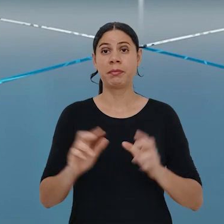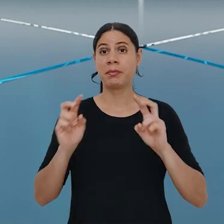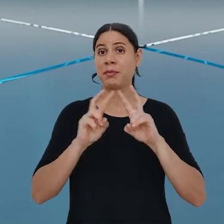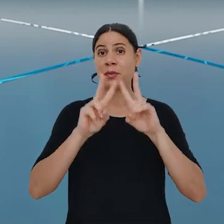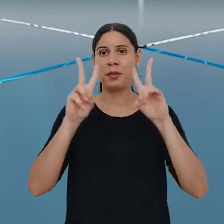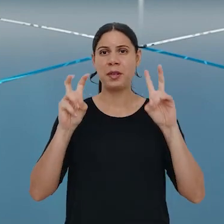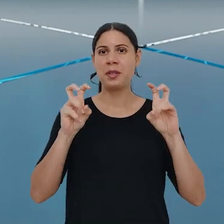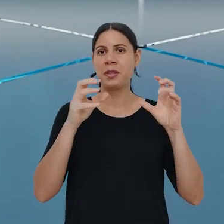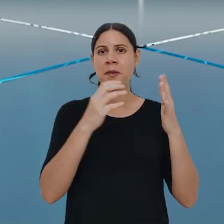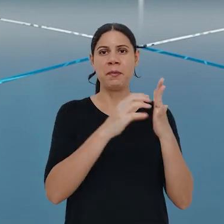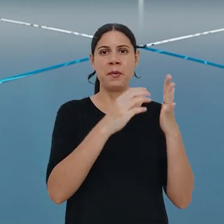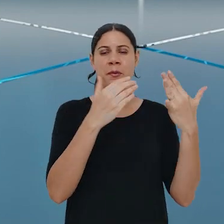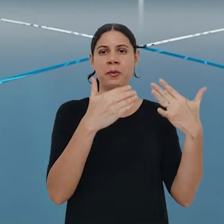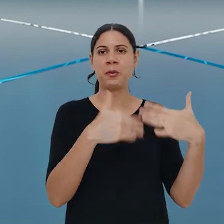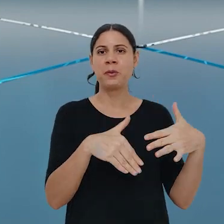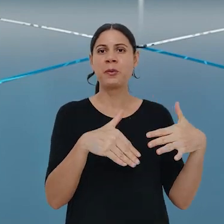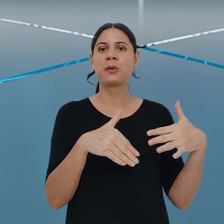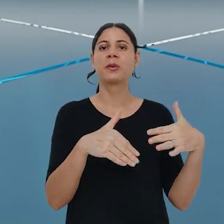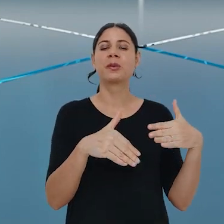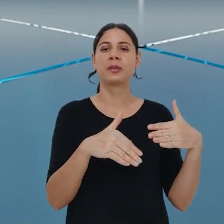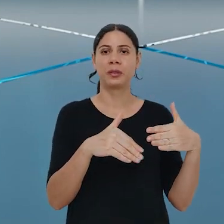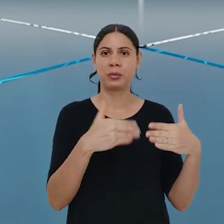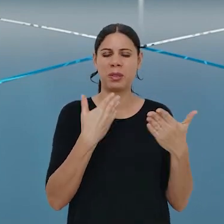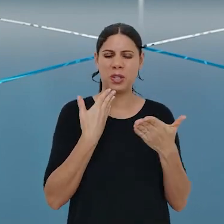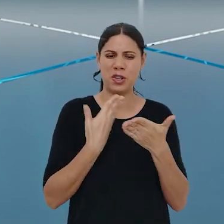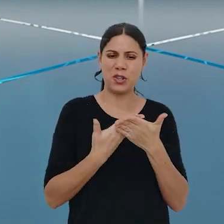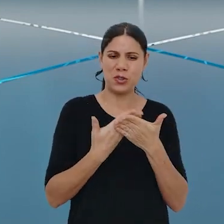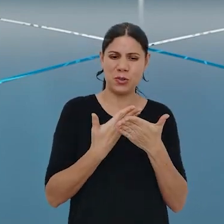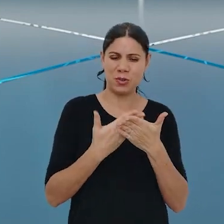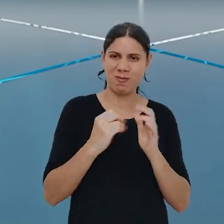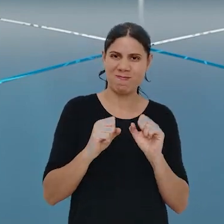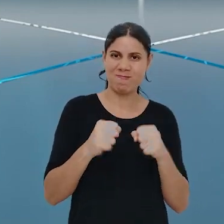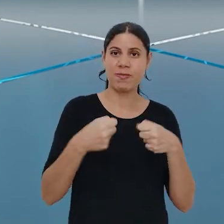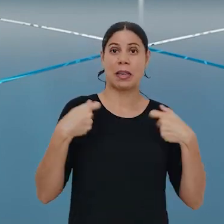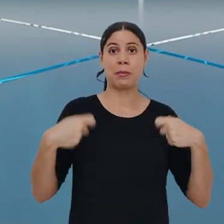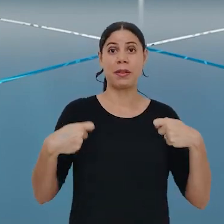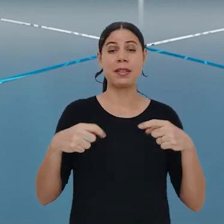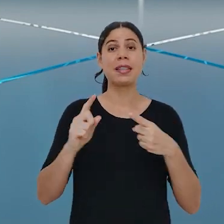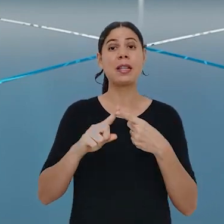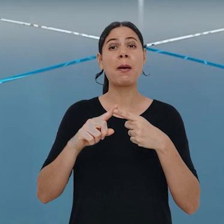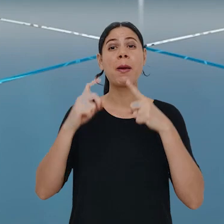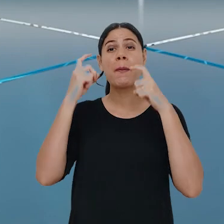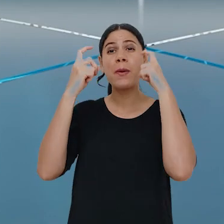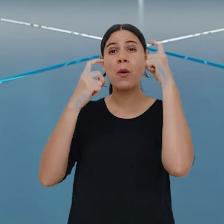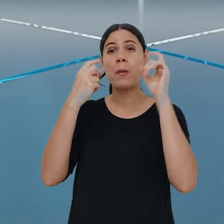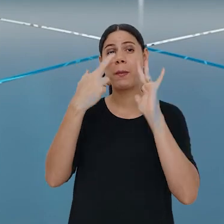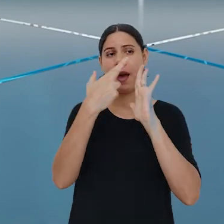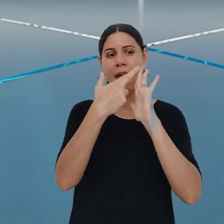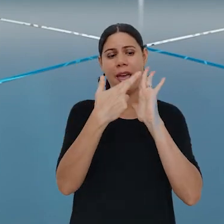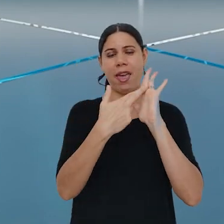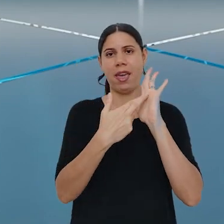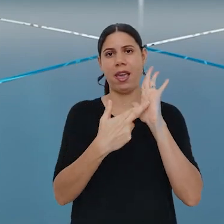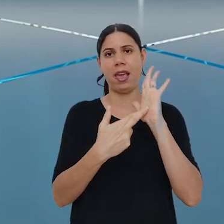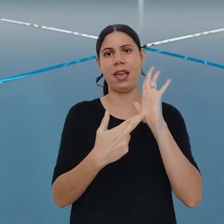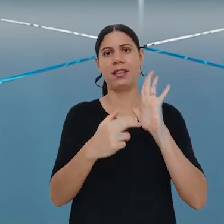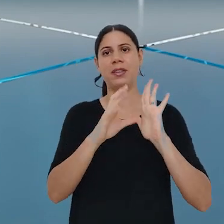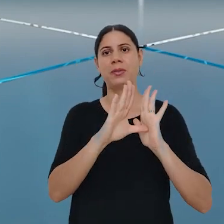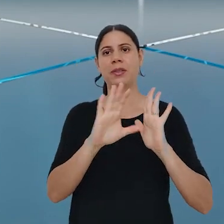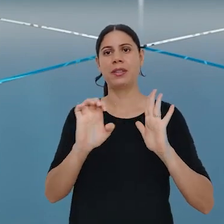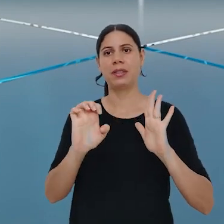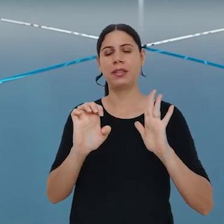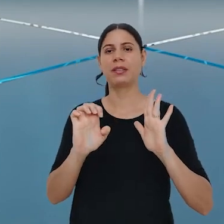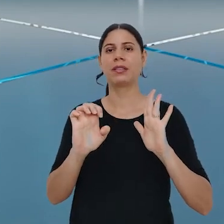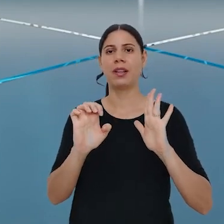Quando o assunto é concurso público, além de estudar, o candidato precisa se preocupar com as regras previstas no